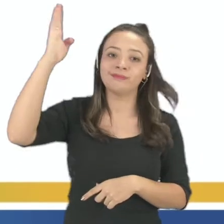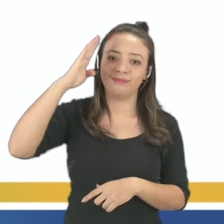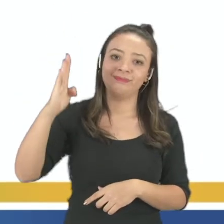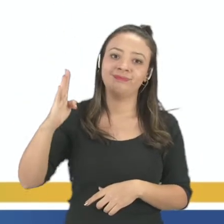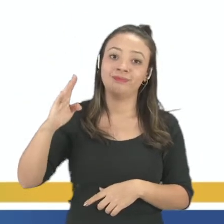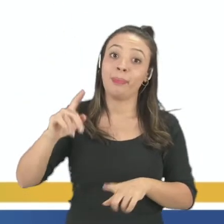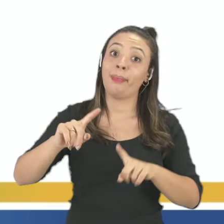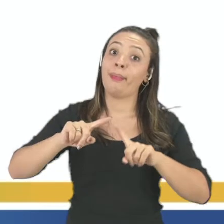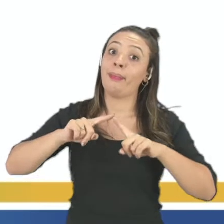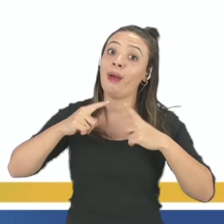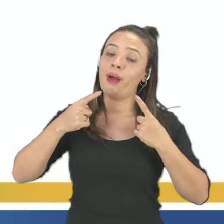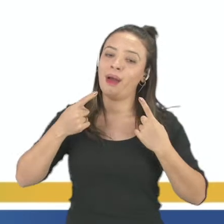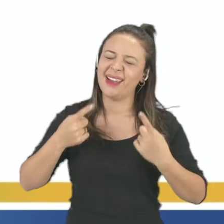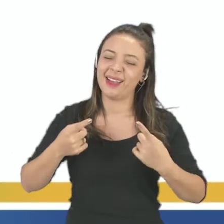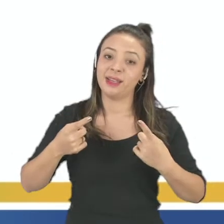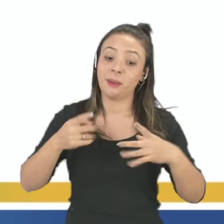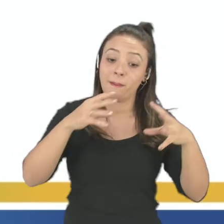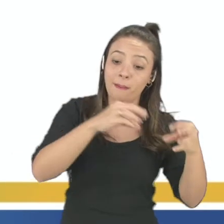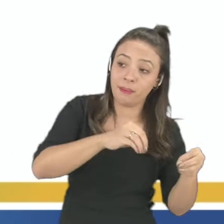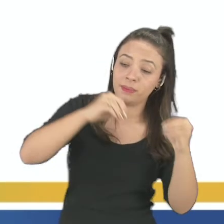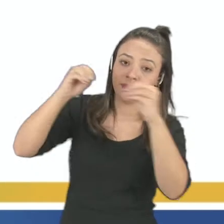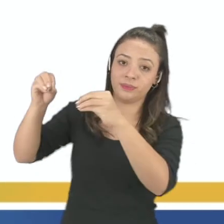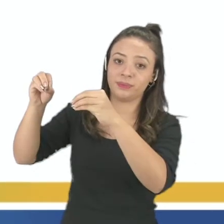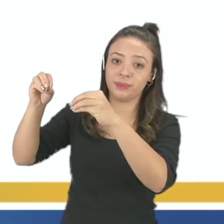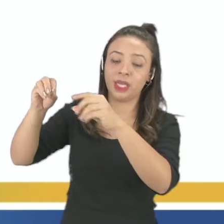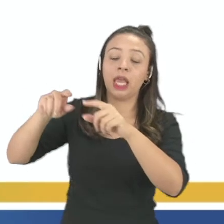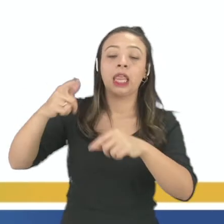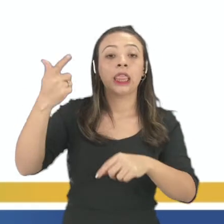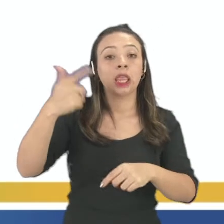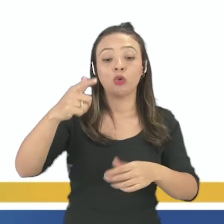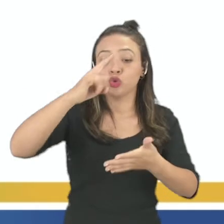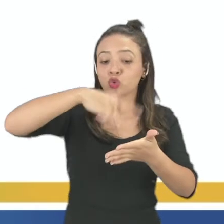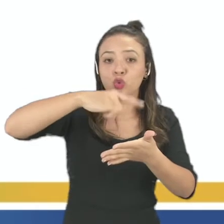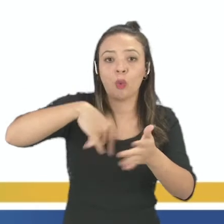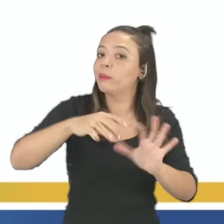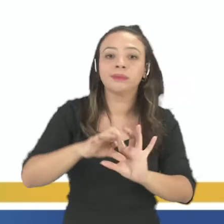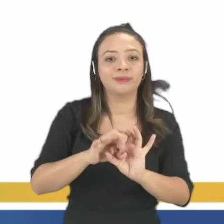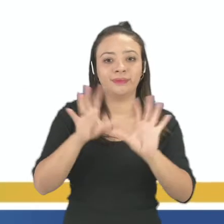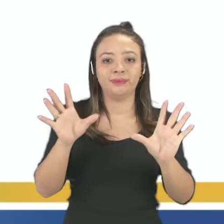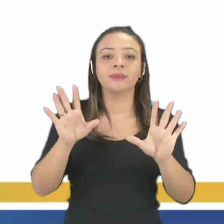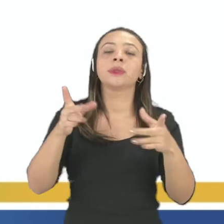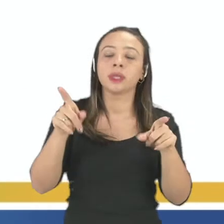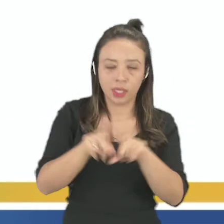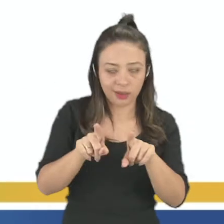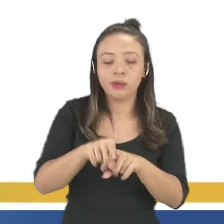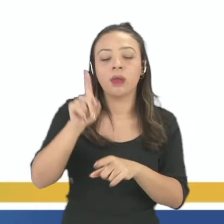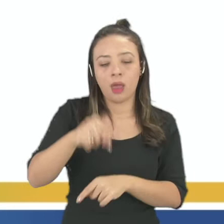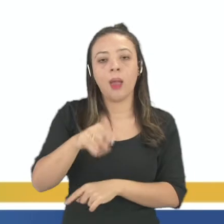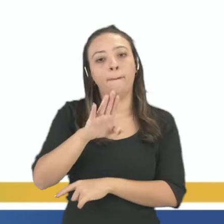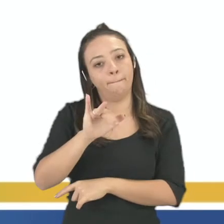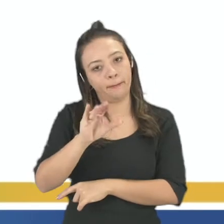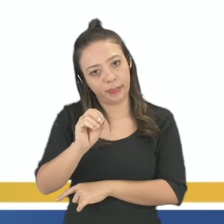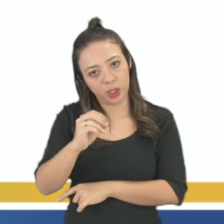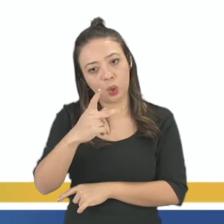o quê? Para a Ásia, sem autorização. Então, isso aí também é caso de biopirataria. Ok?